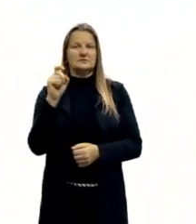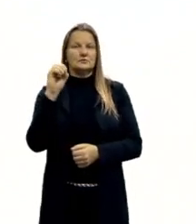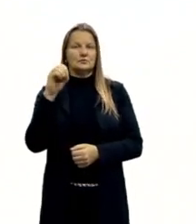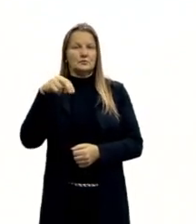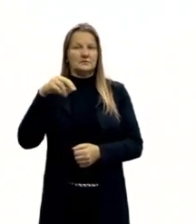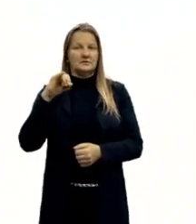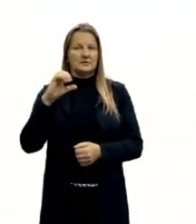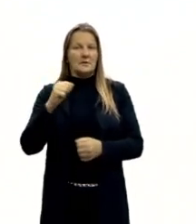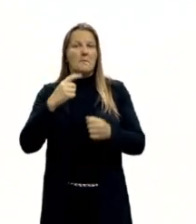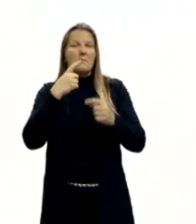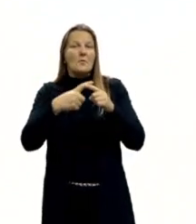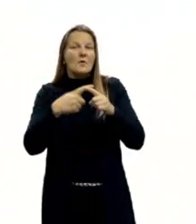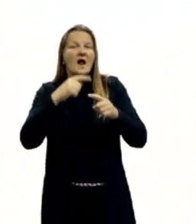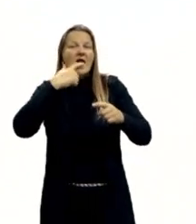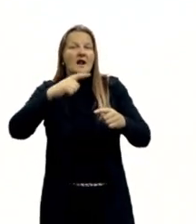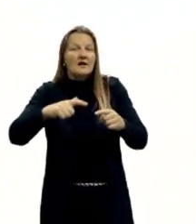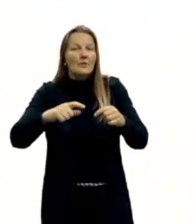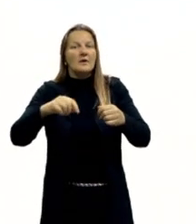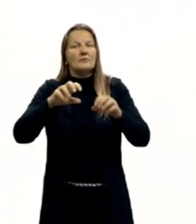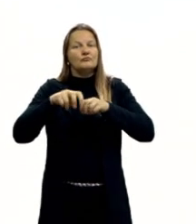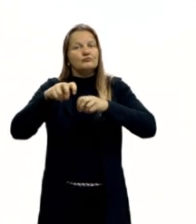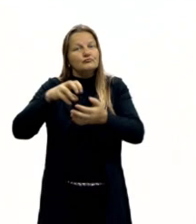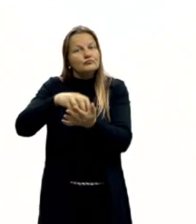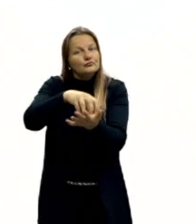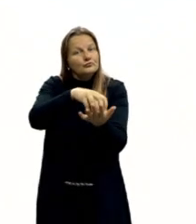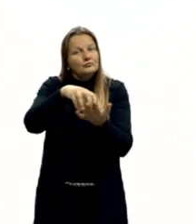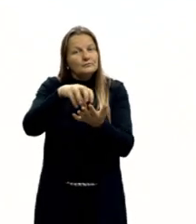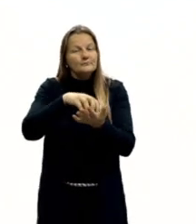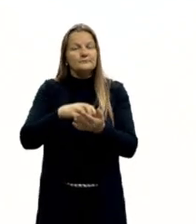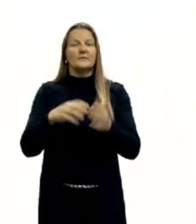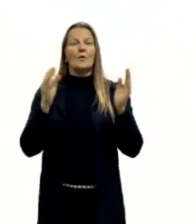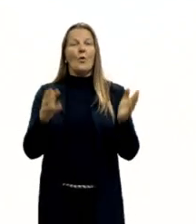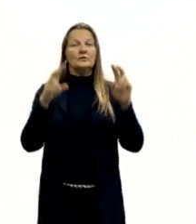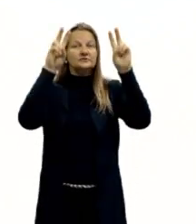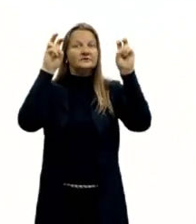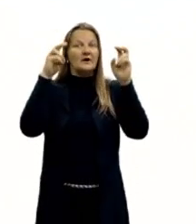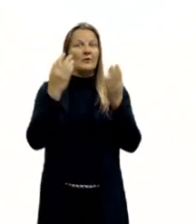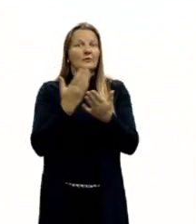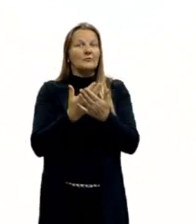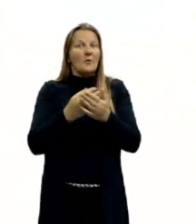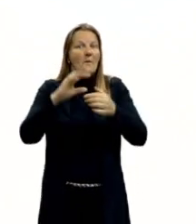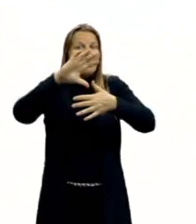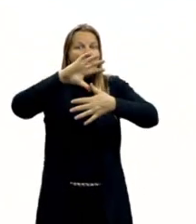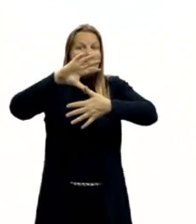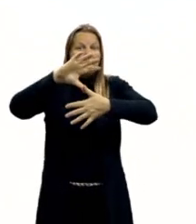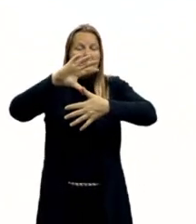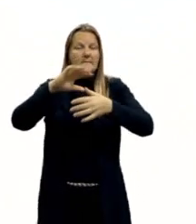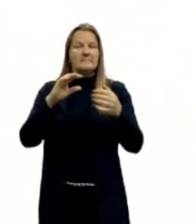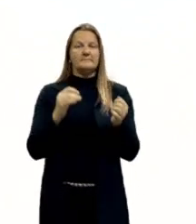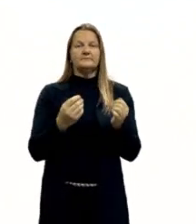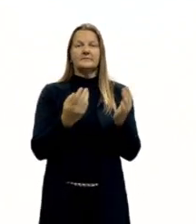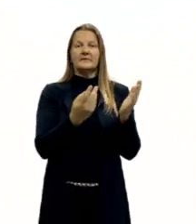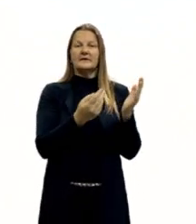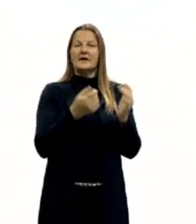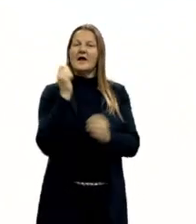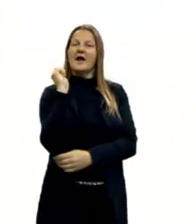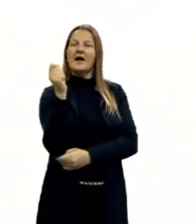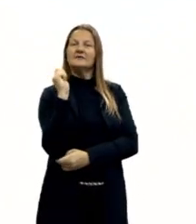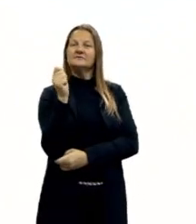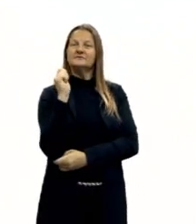colonizada. Vamos passar aqui mais um, então? O que a gente vai ver hoje? Vamos ver, então, a Argentina,